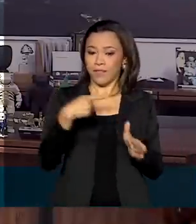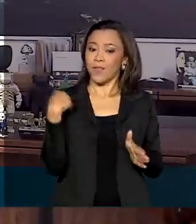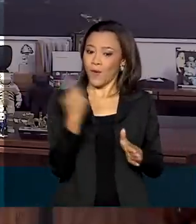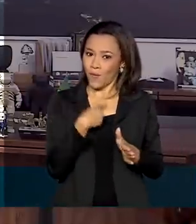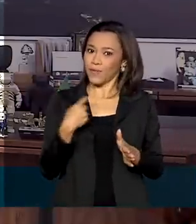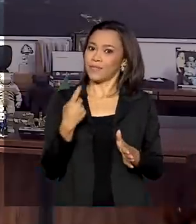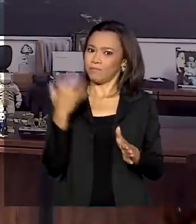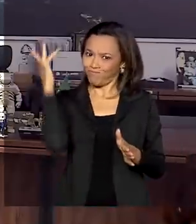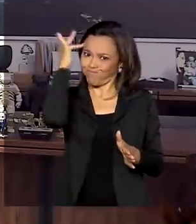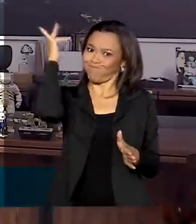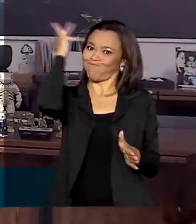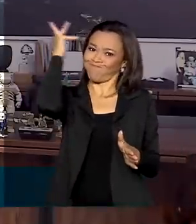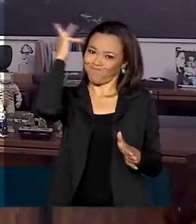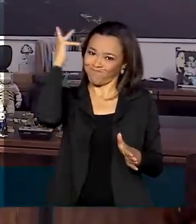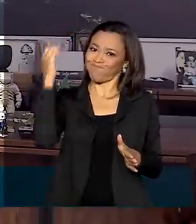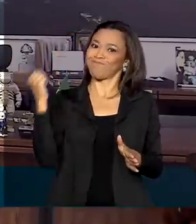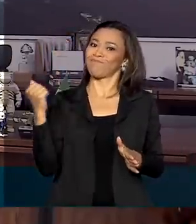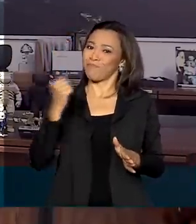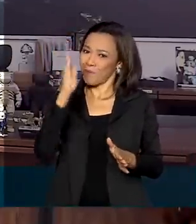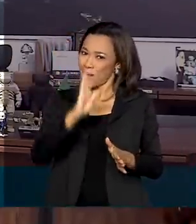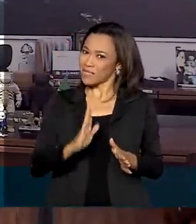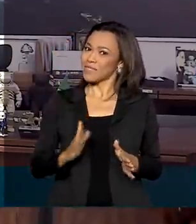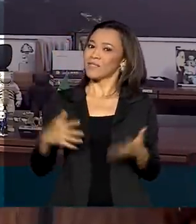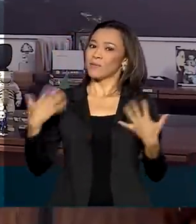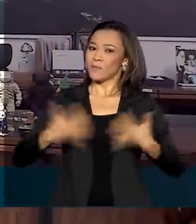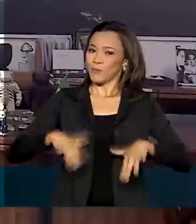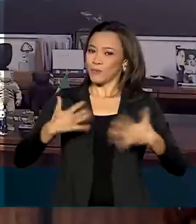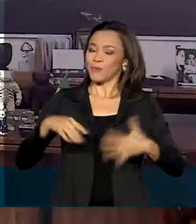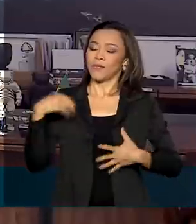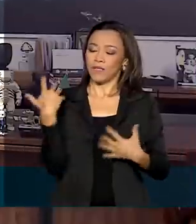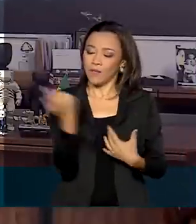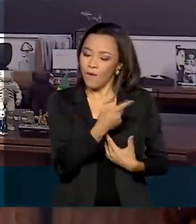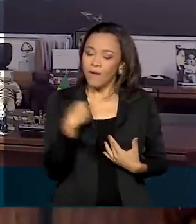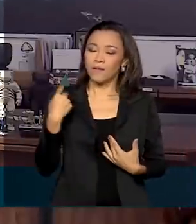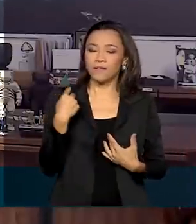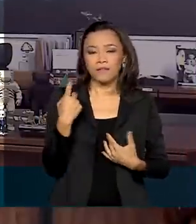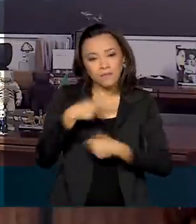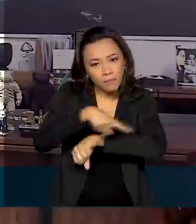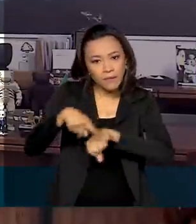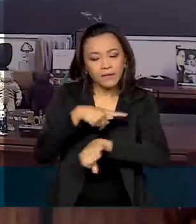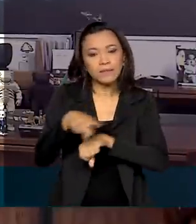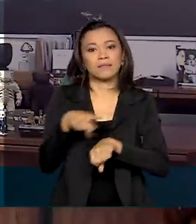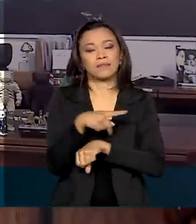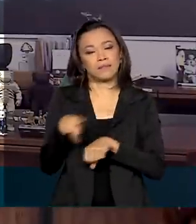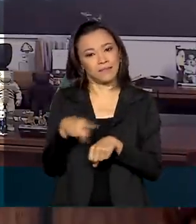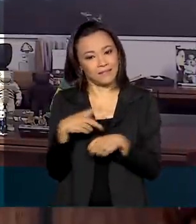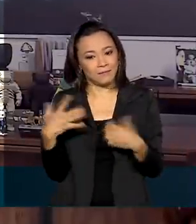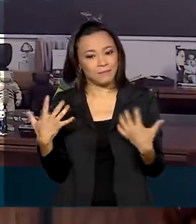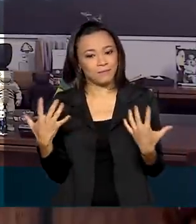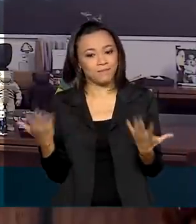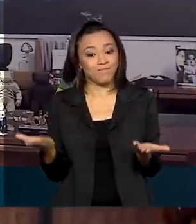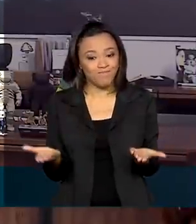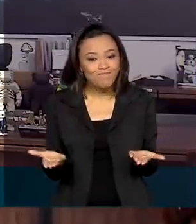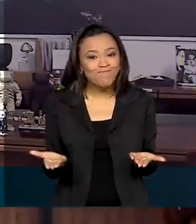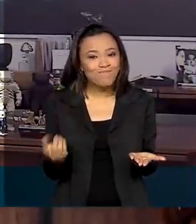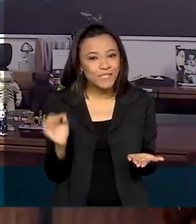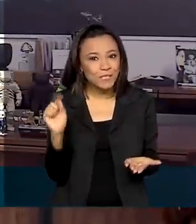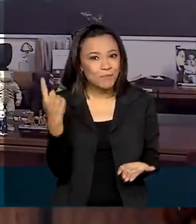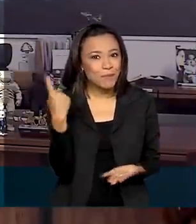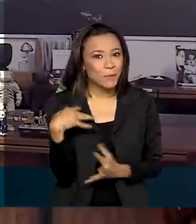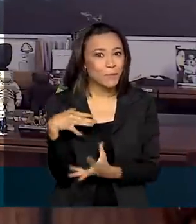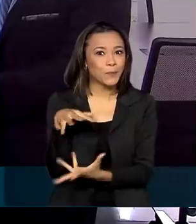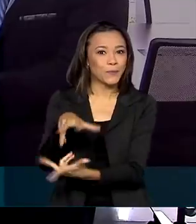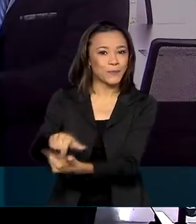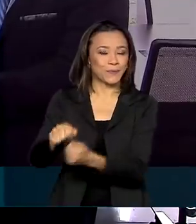do Brasil. Eles têm que estar todos no top 10 e gente agora vai ter que ser um país de primeiro mundo